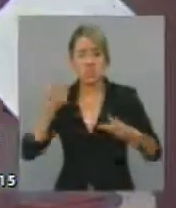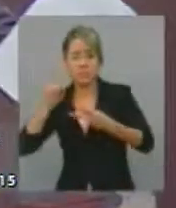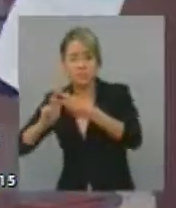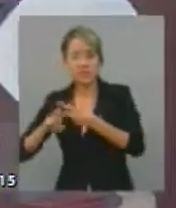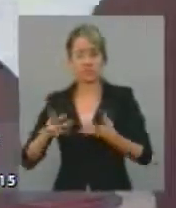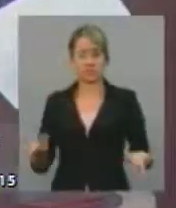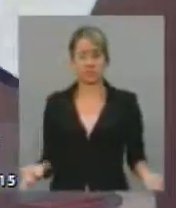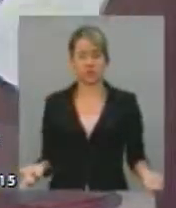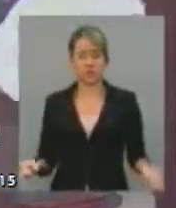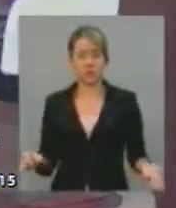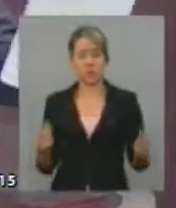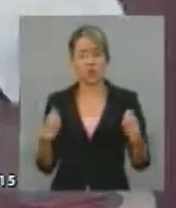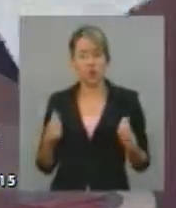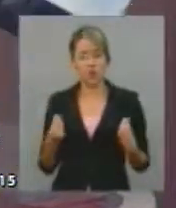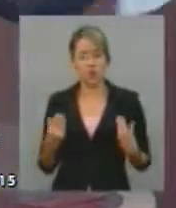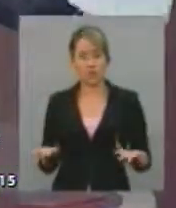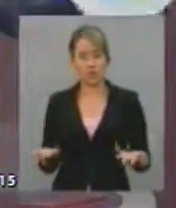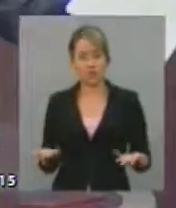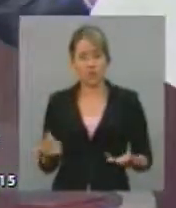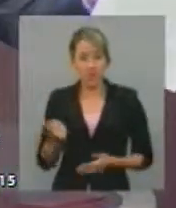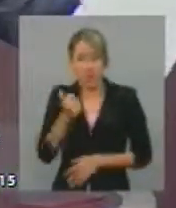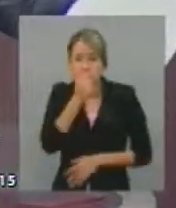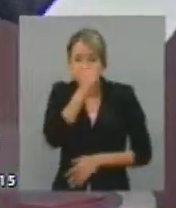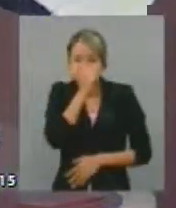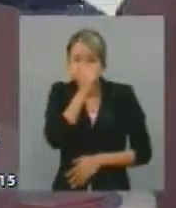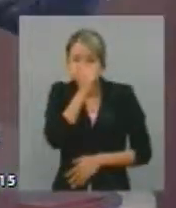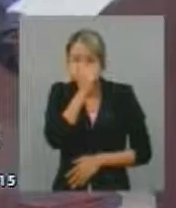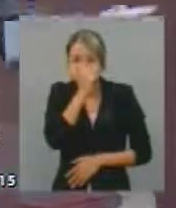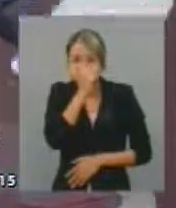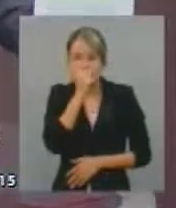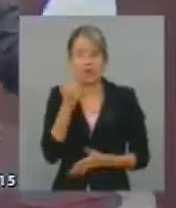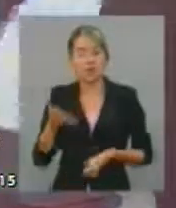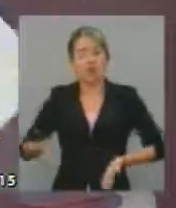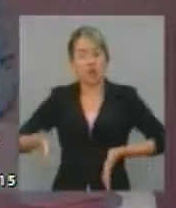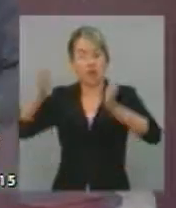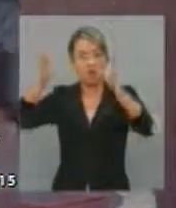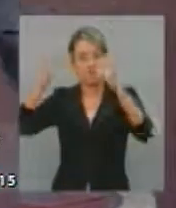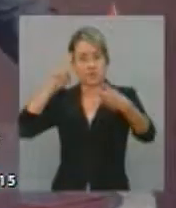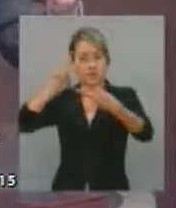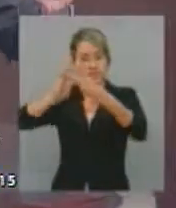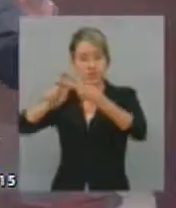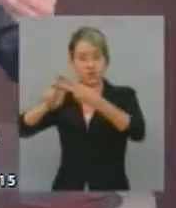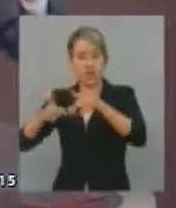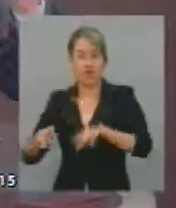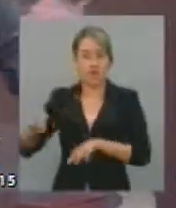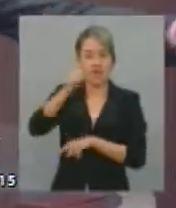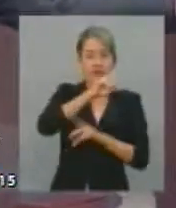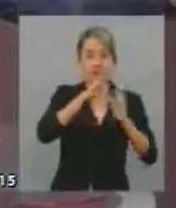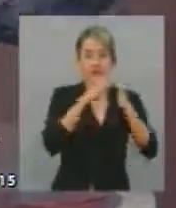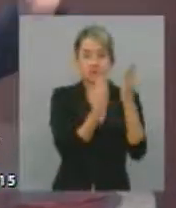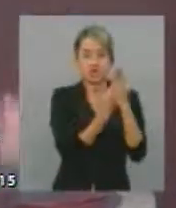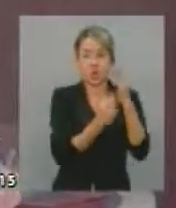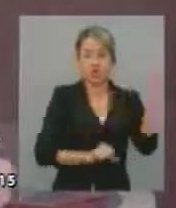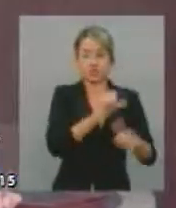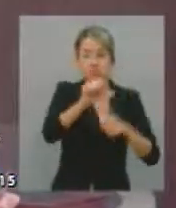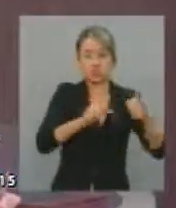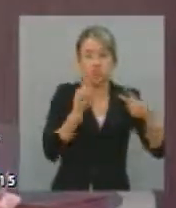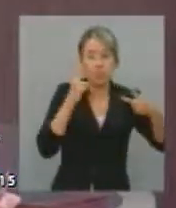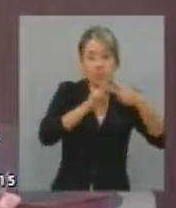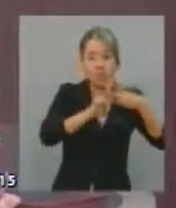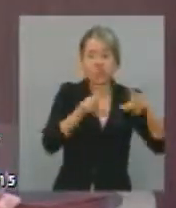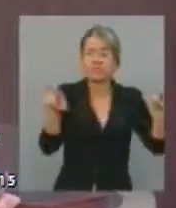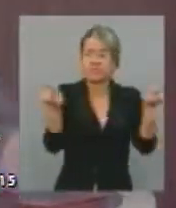transforma, por causa da superlotação, está aqui, por causa da superlotação, você transforma sala de aula em cela.